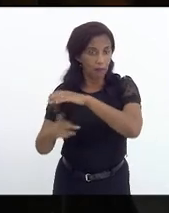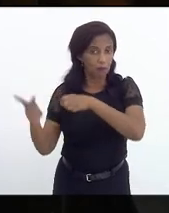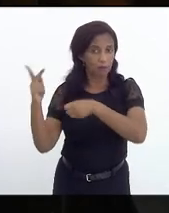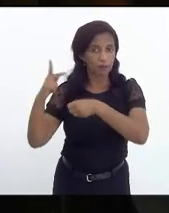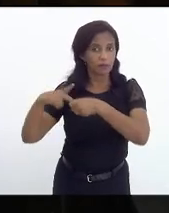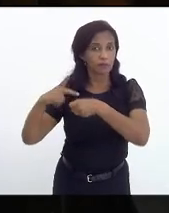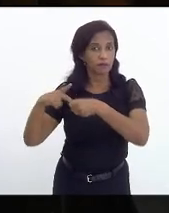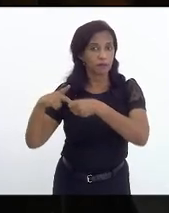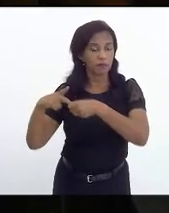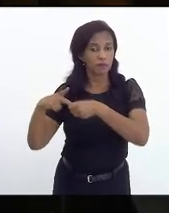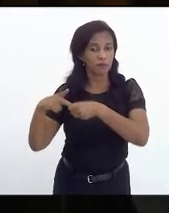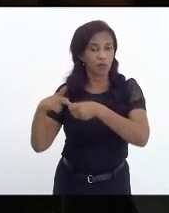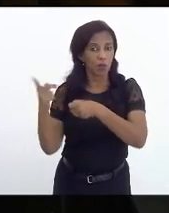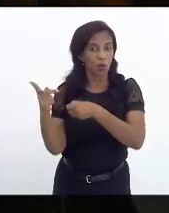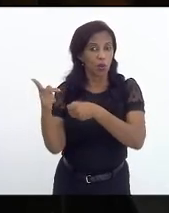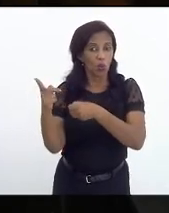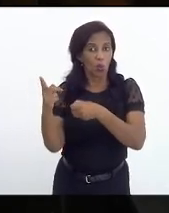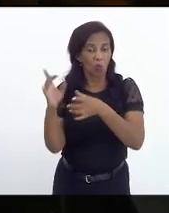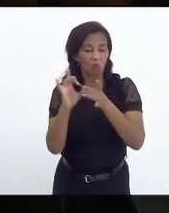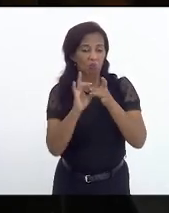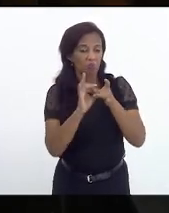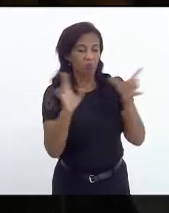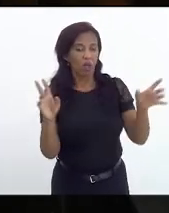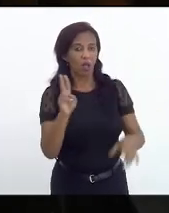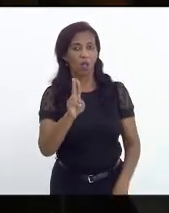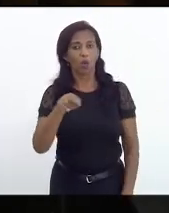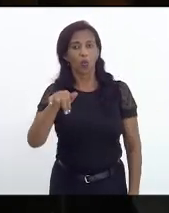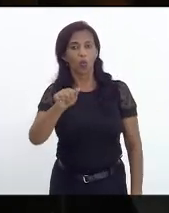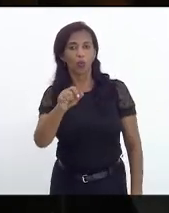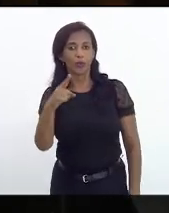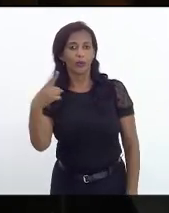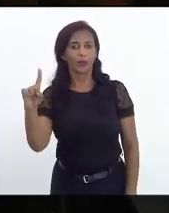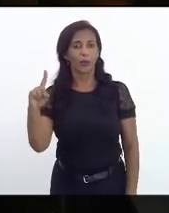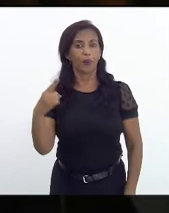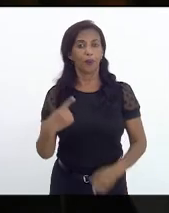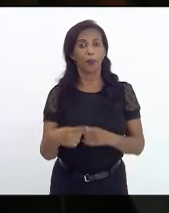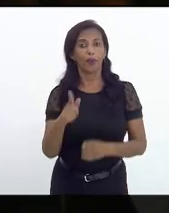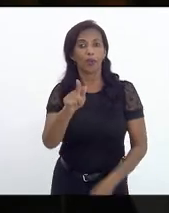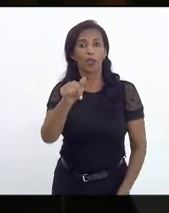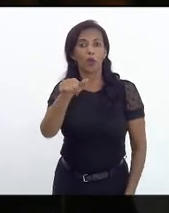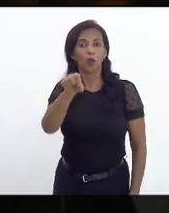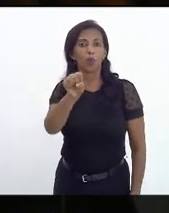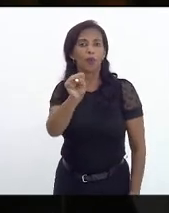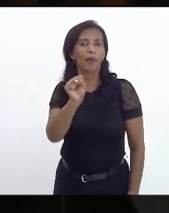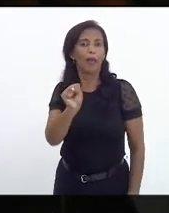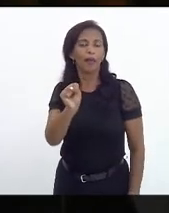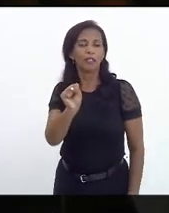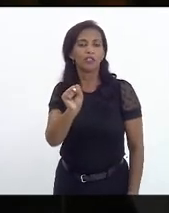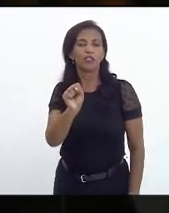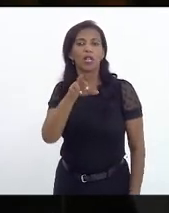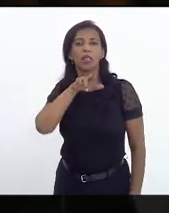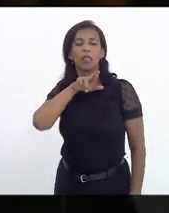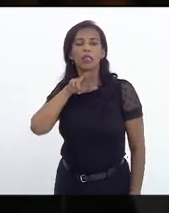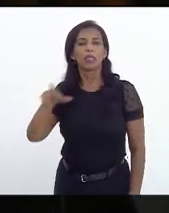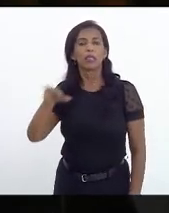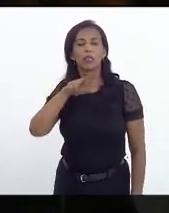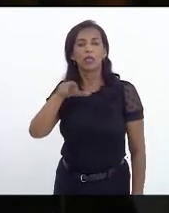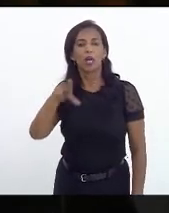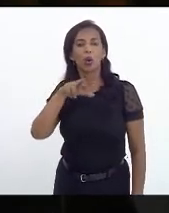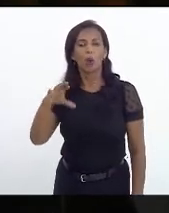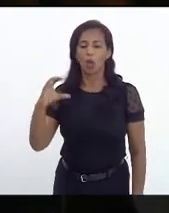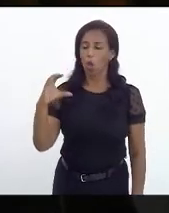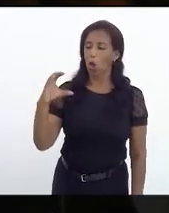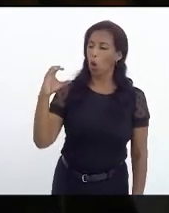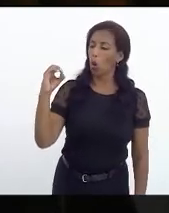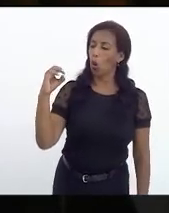com o aval da União, porque o gás não é commodity. Quando eu digo